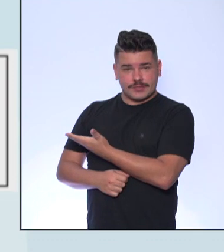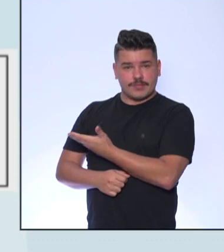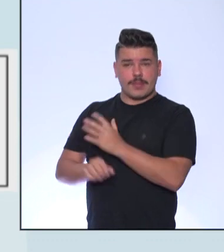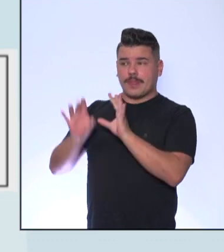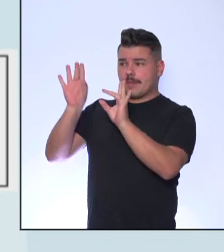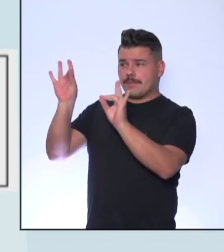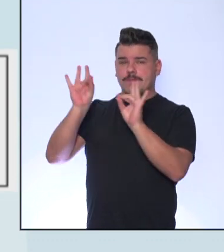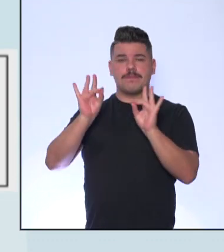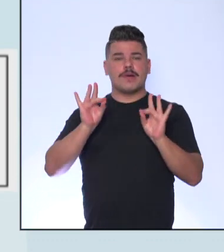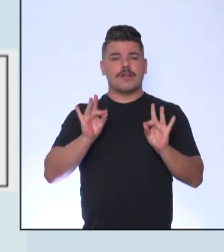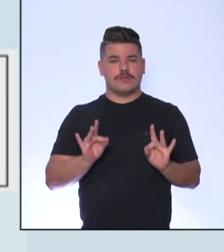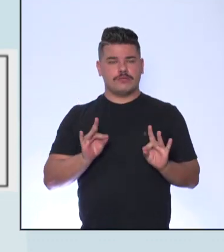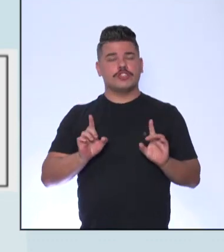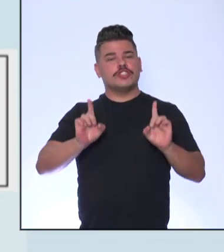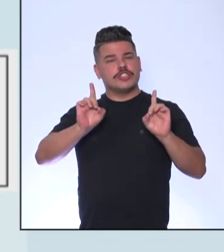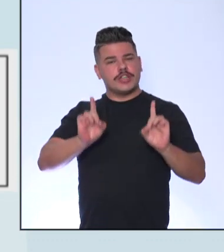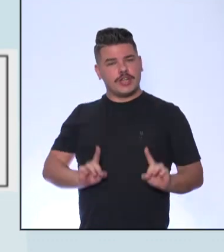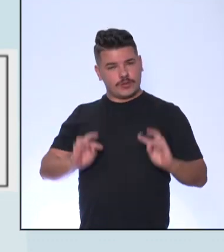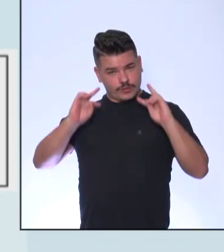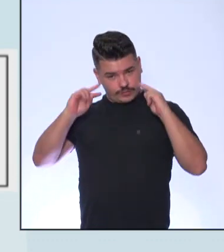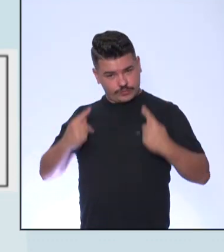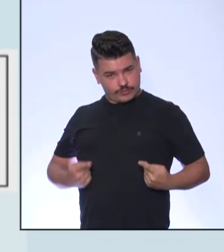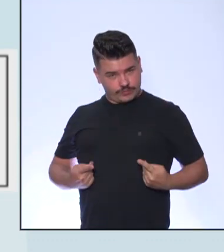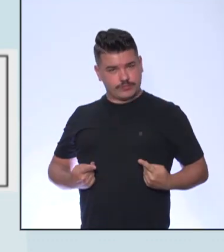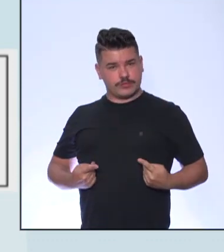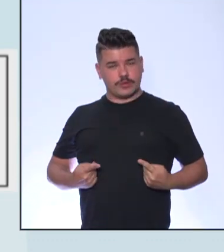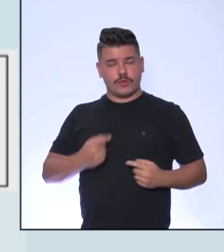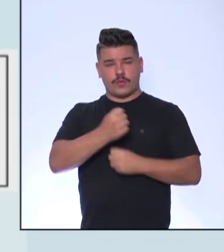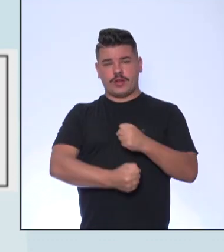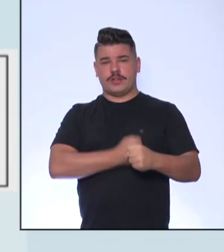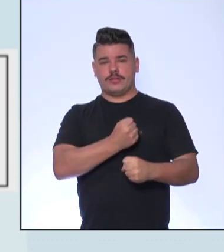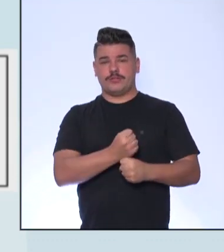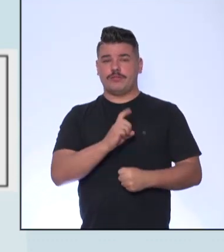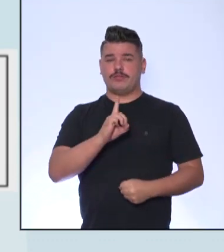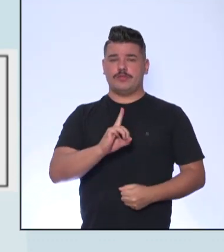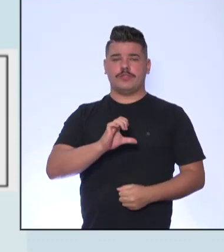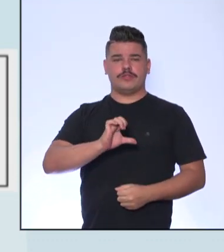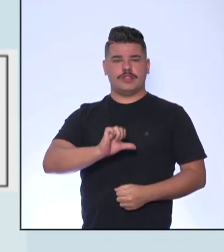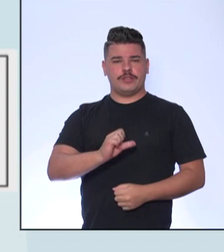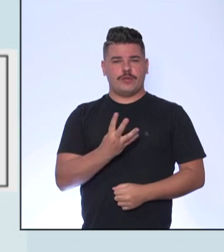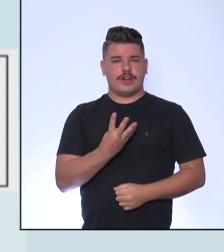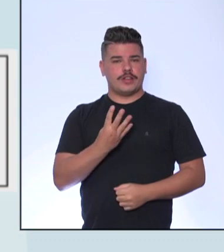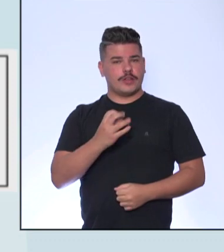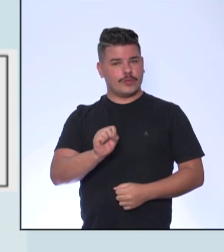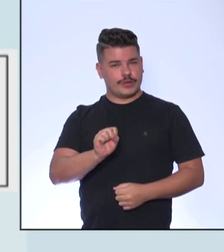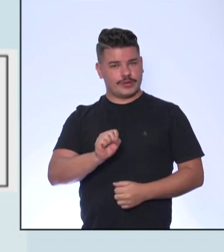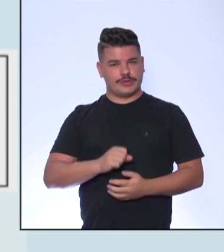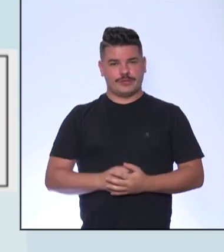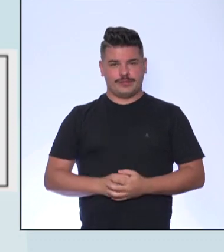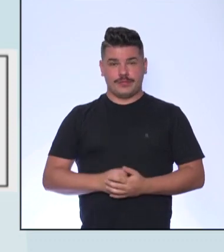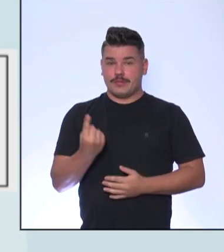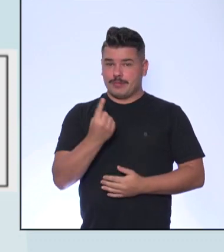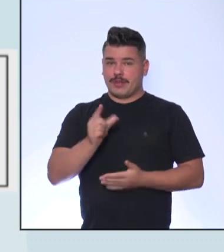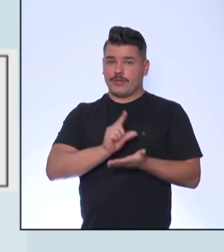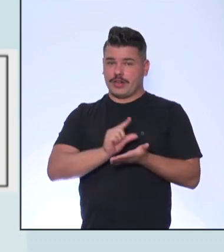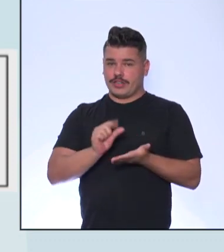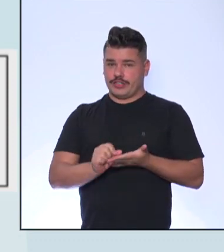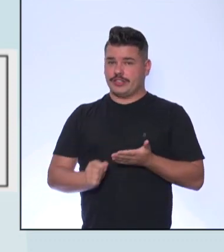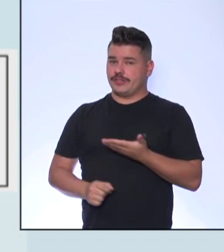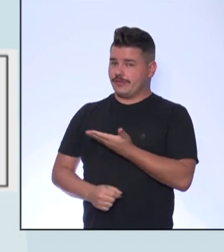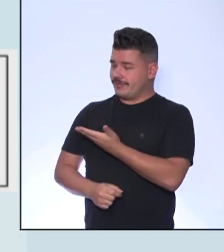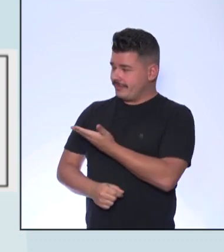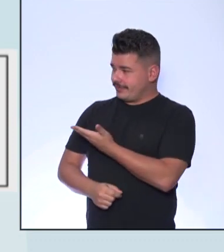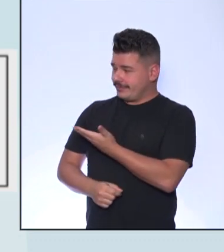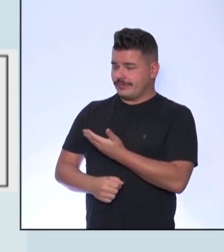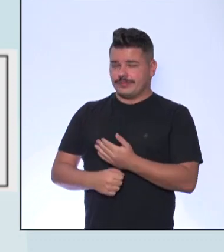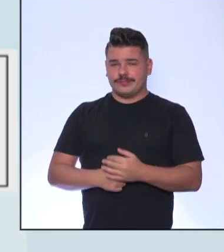dos Direitos do Homem e do Cidadão De 1948 É o artigo primeiro também Dessa